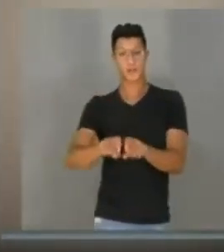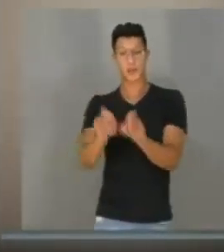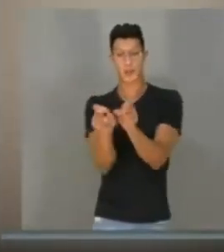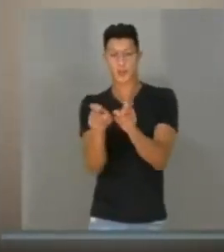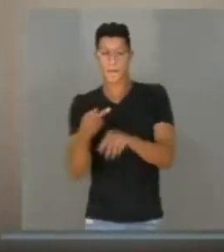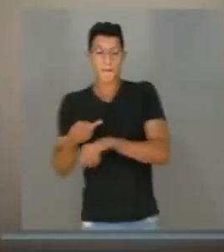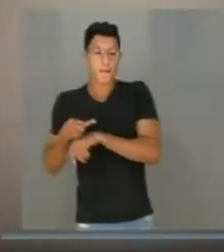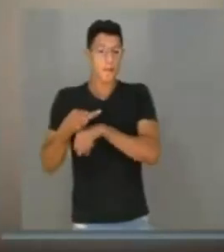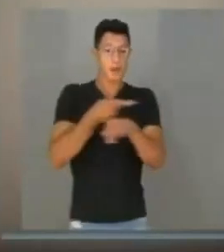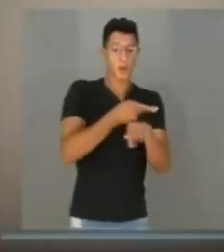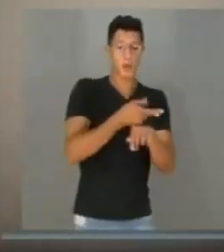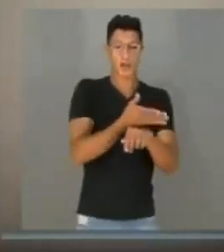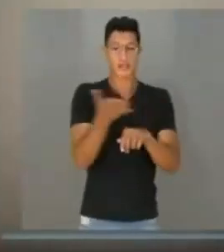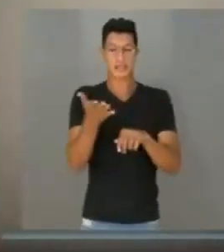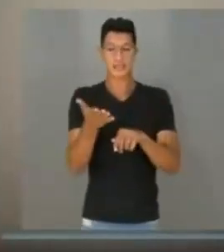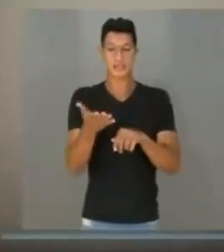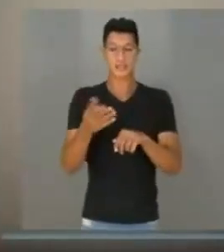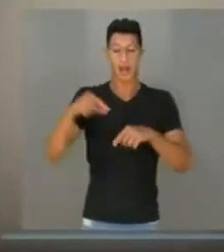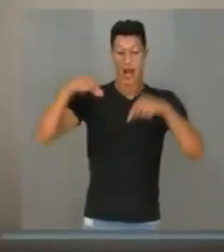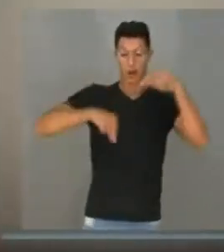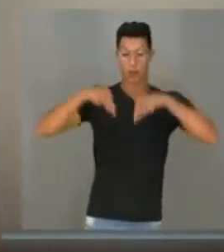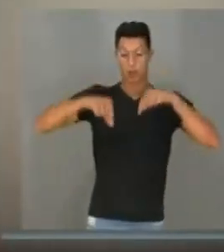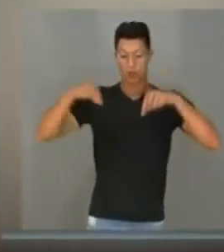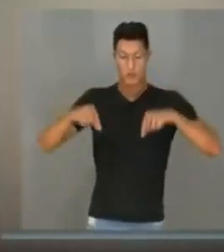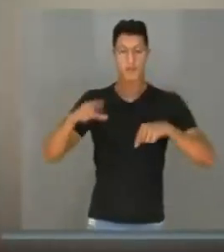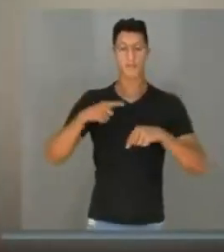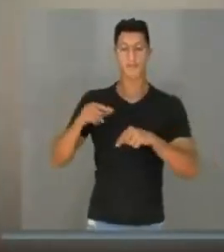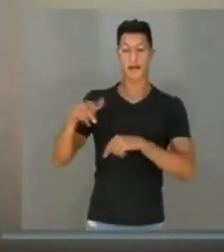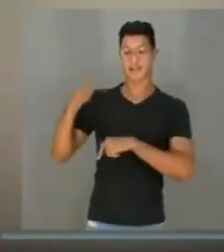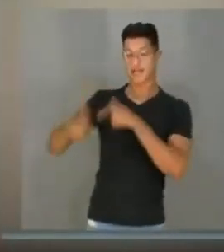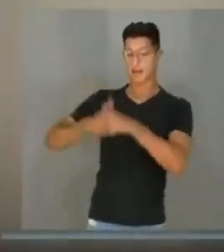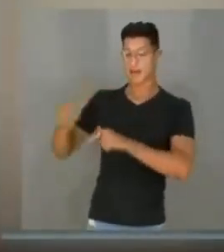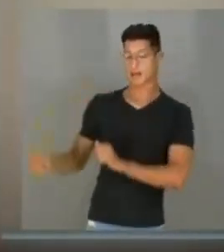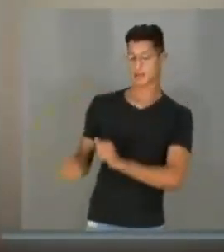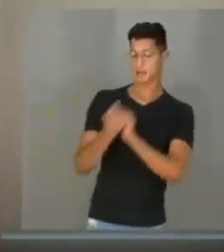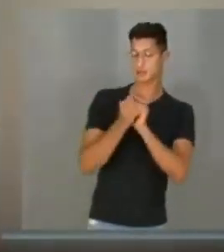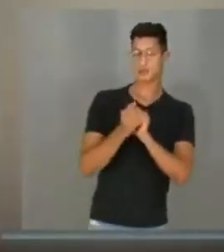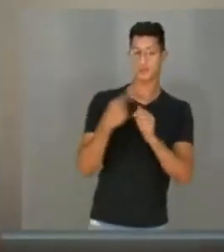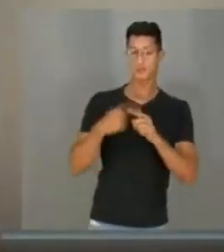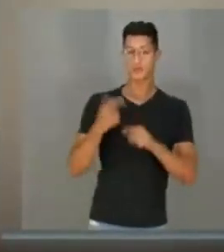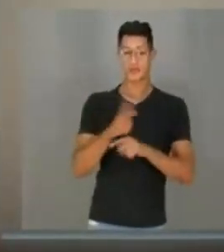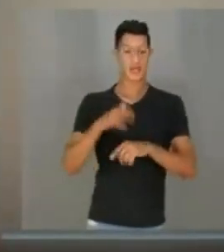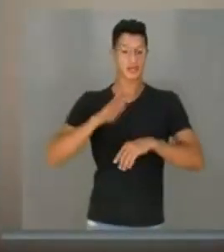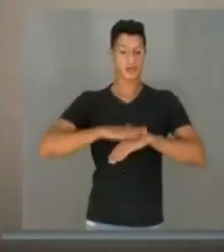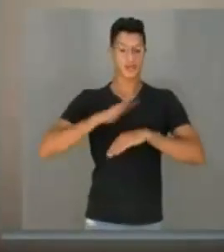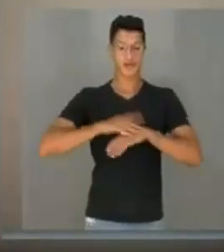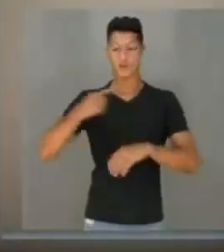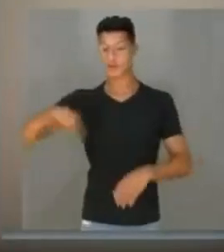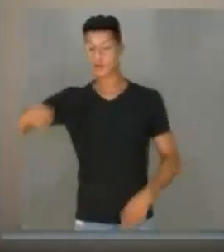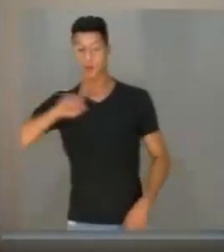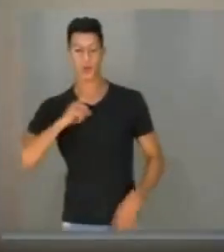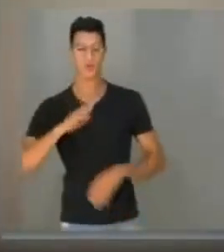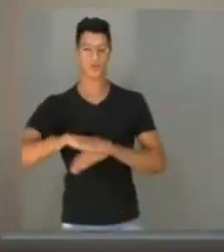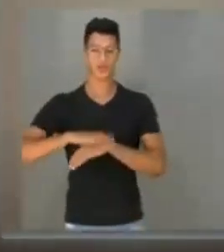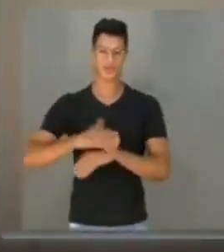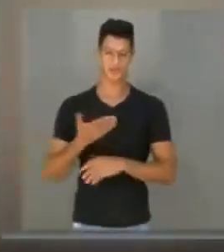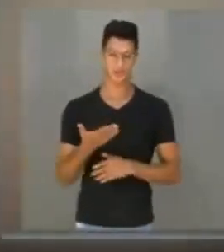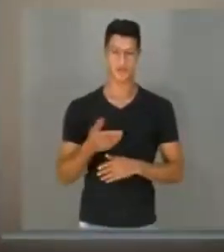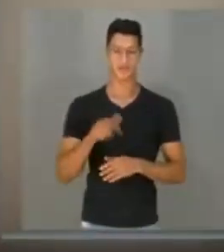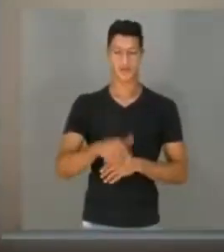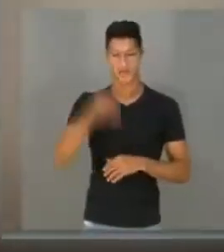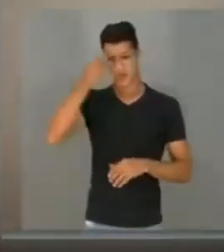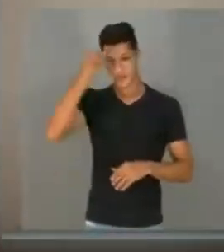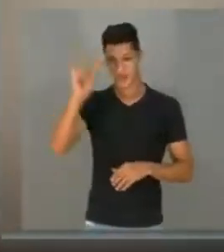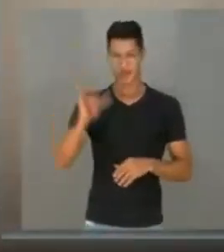de um acupunturista para trabalhar na oficina, porque eles não fazem o que nós fazemos, e